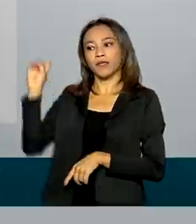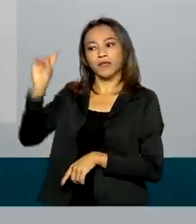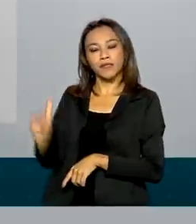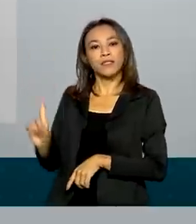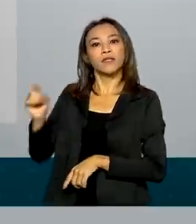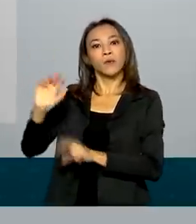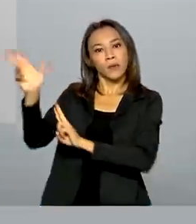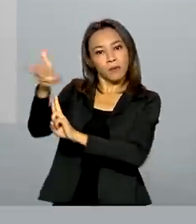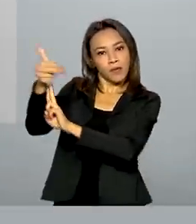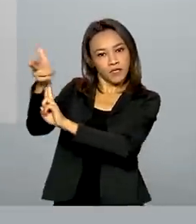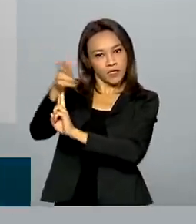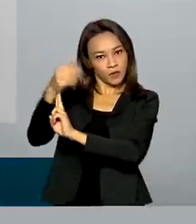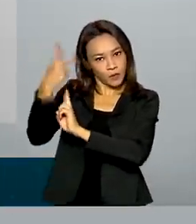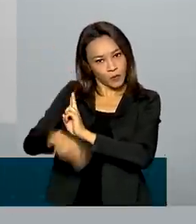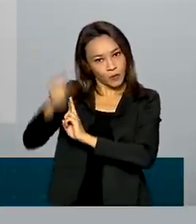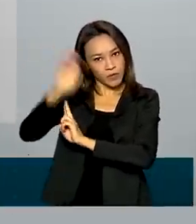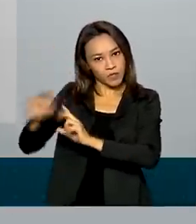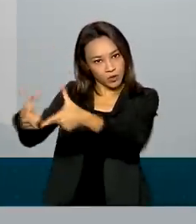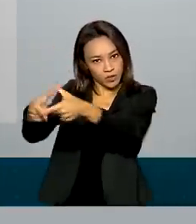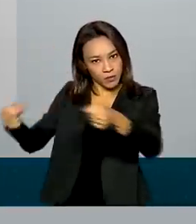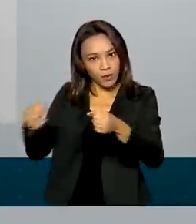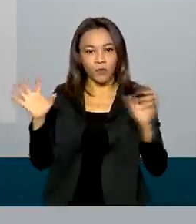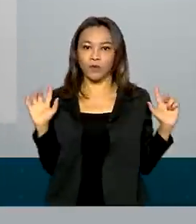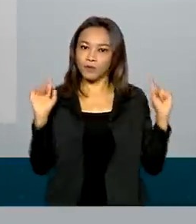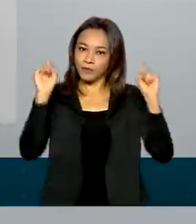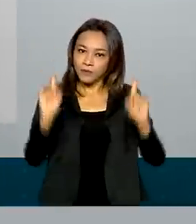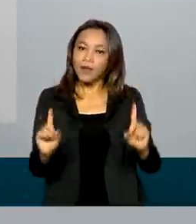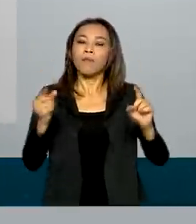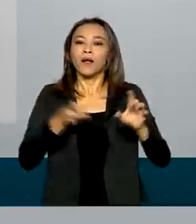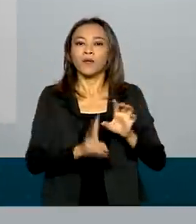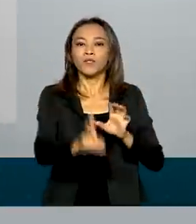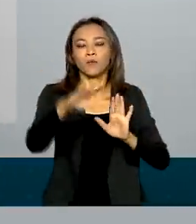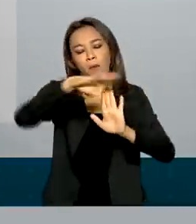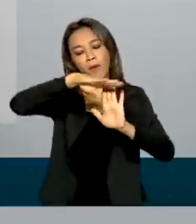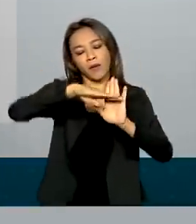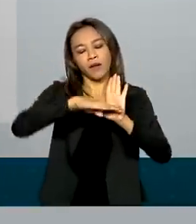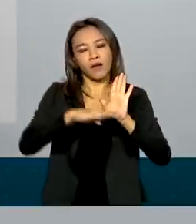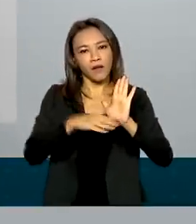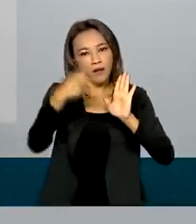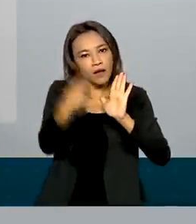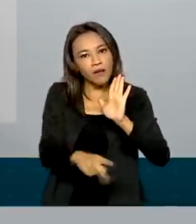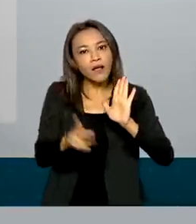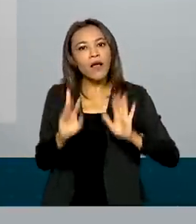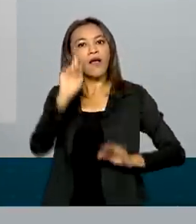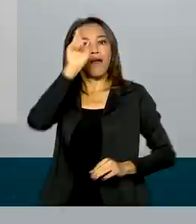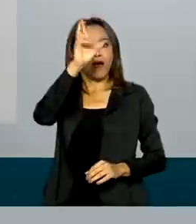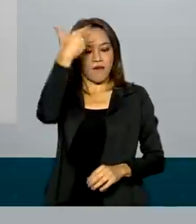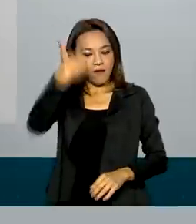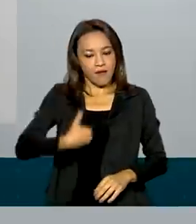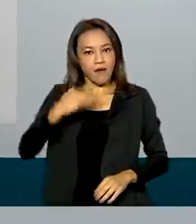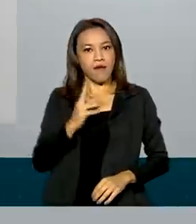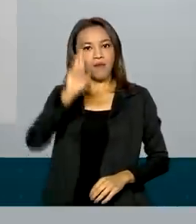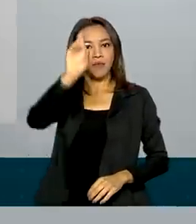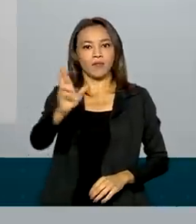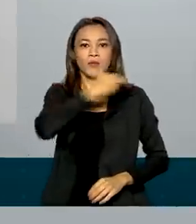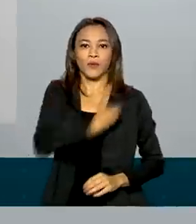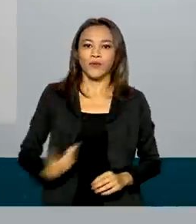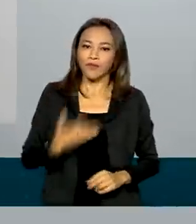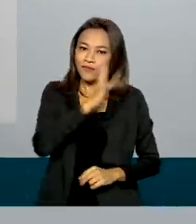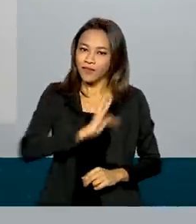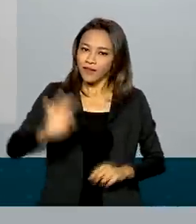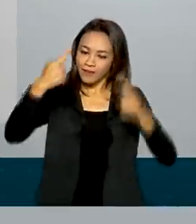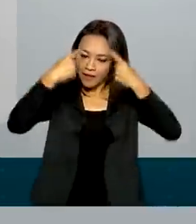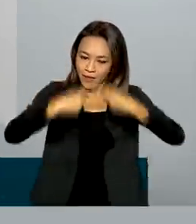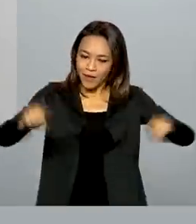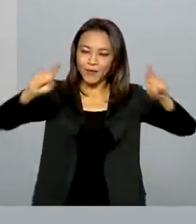no Japão, o Eduardo Saboia, para dar sequência a uma intensa programação, representando o governo federal, na abertura